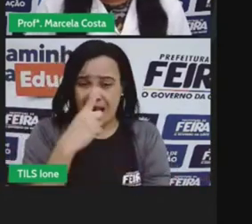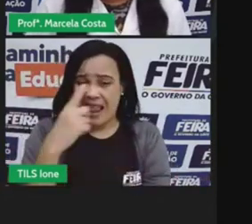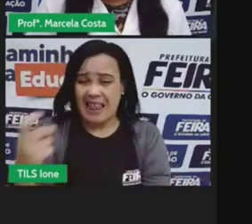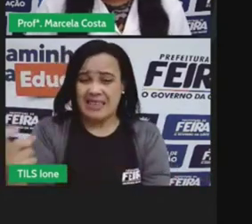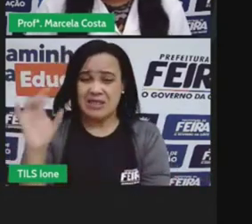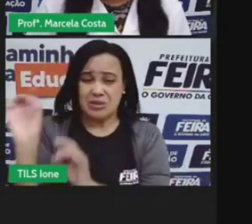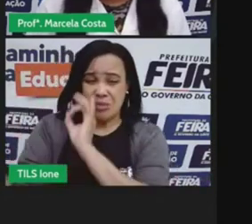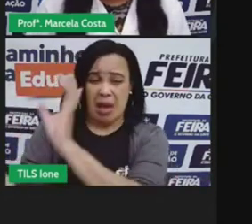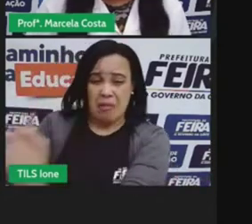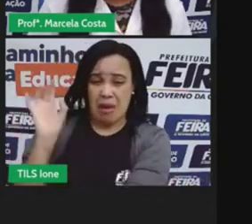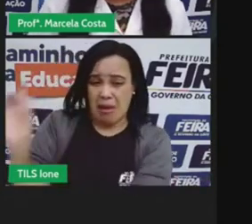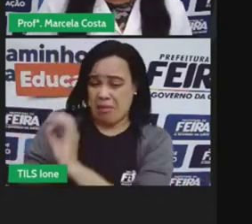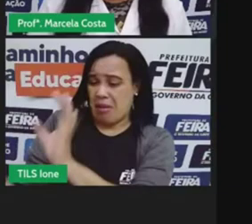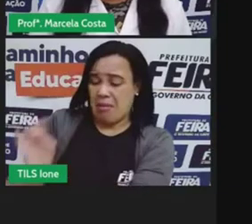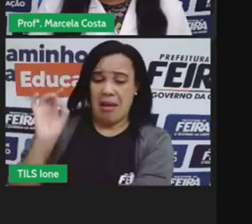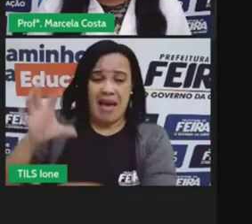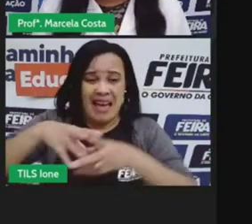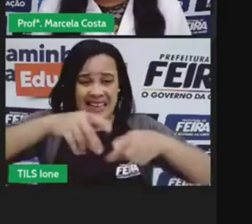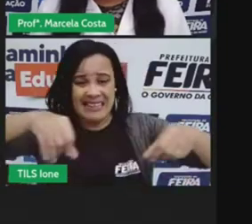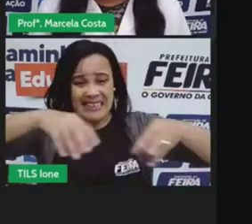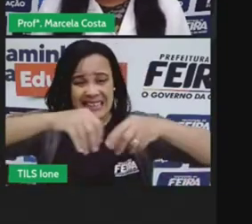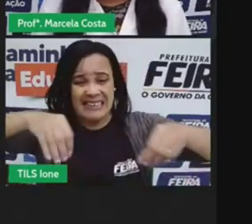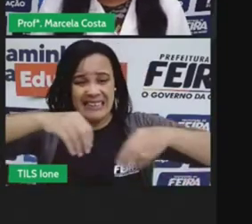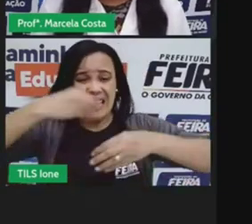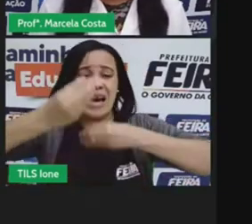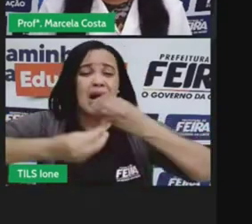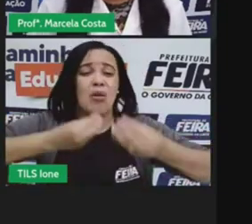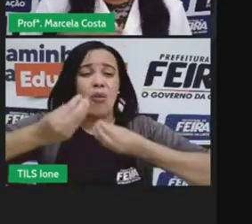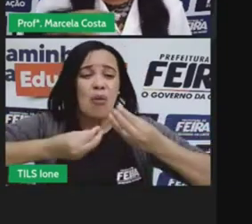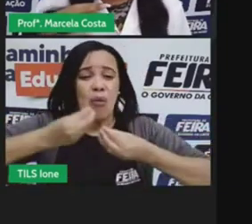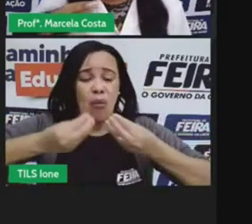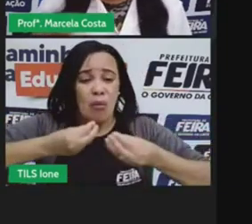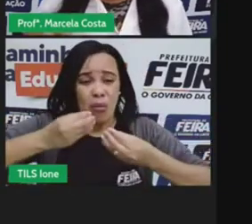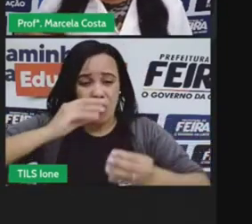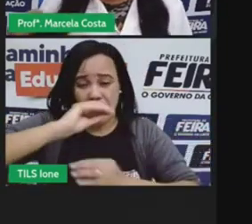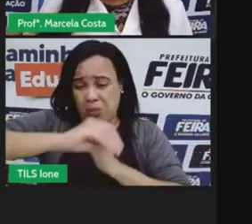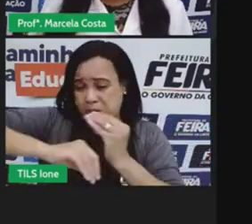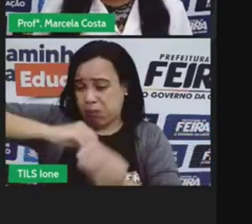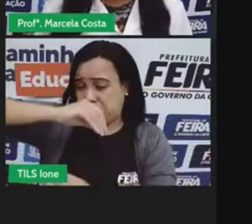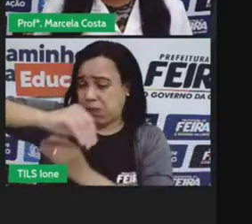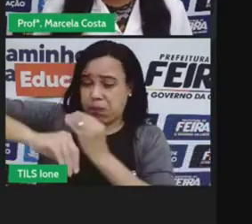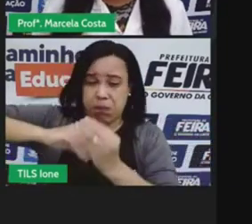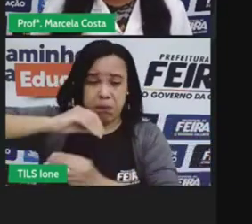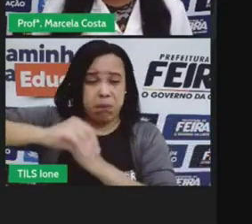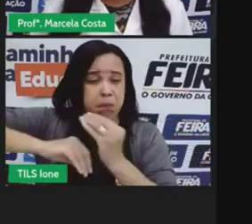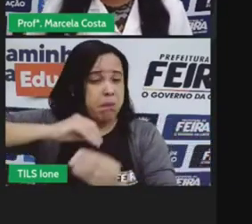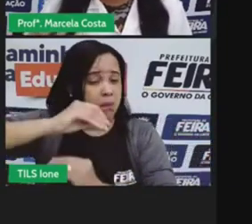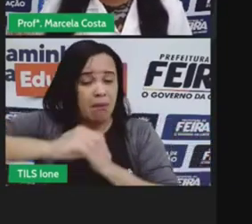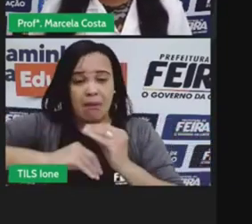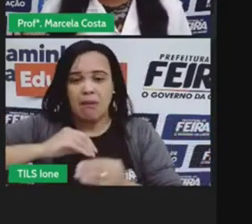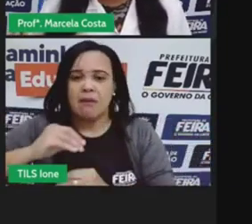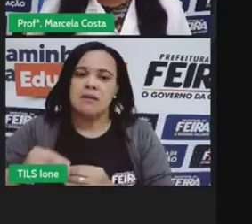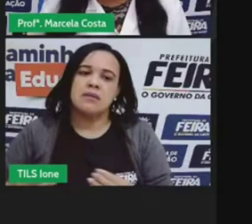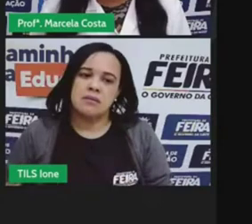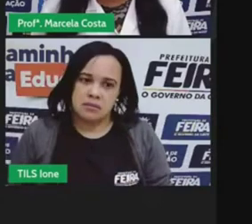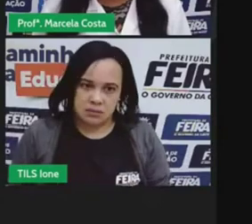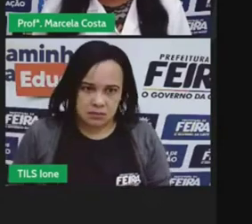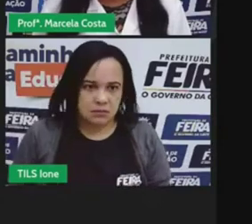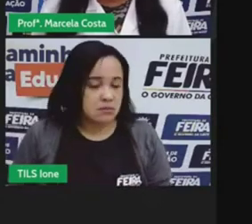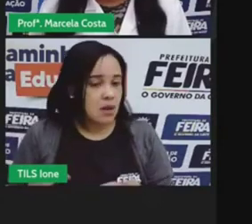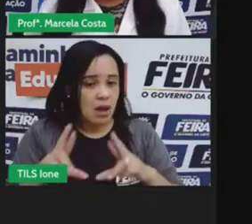se tornar um resíduo sólido que vai ser descartado e aí se não passa por um tratamento por uma